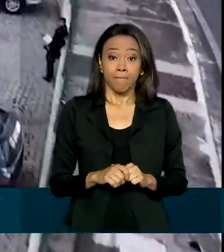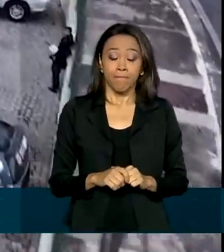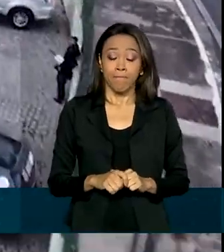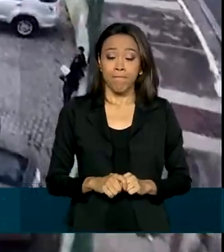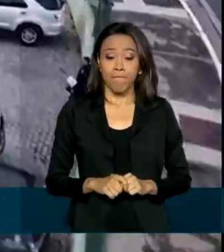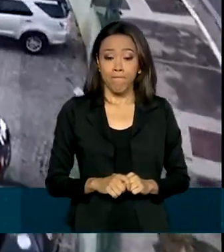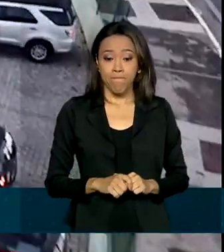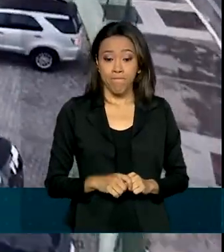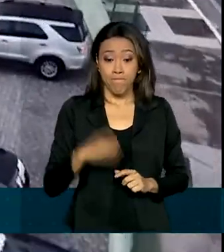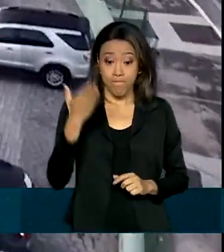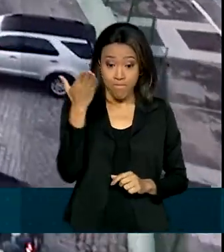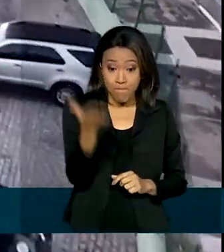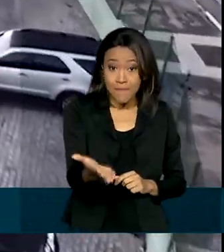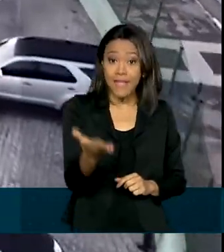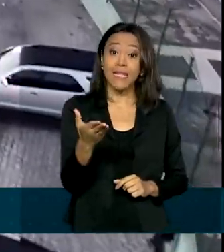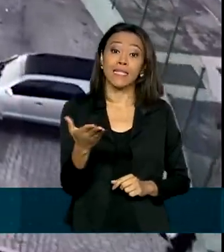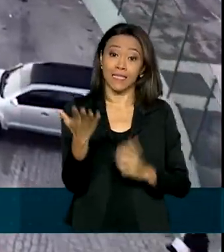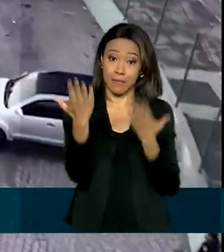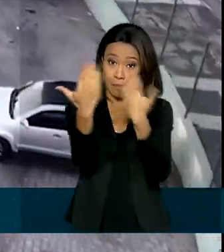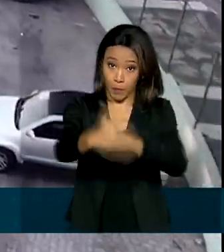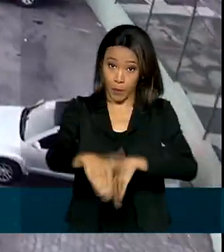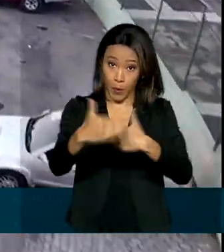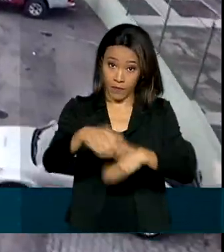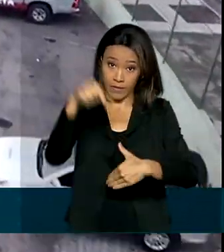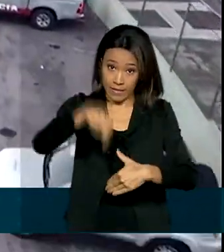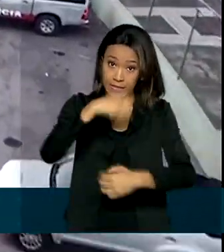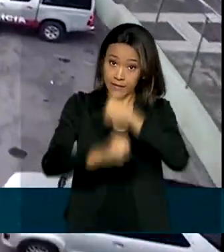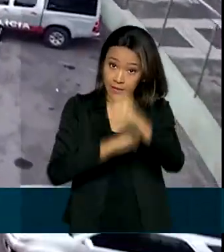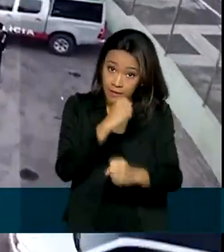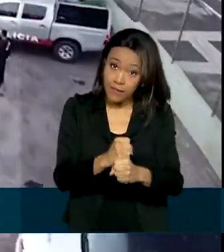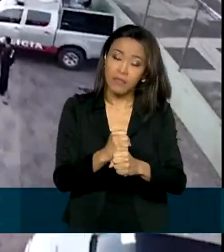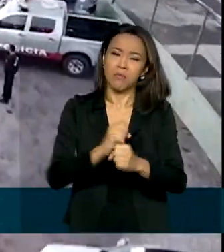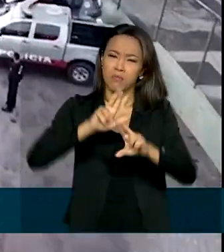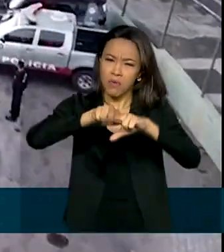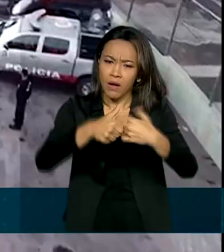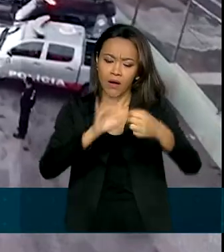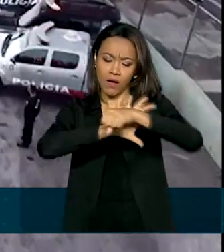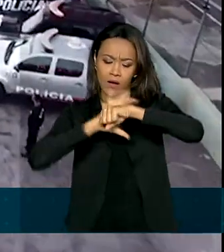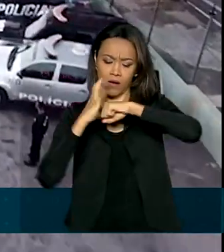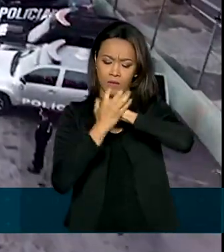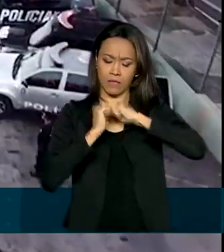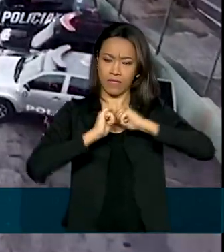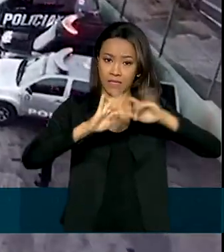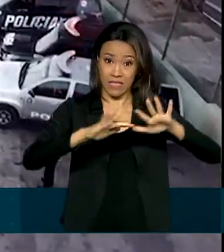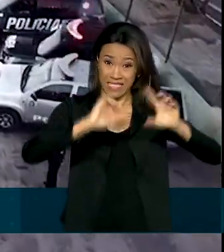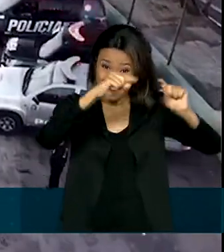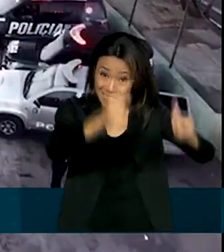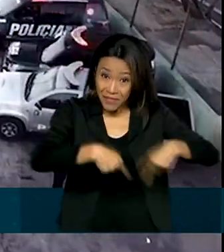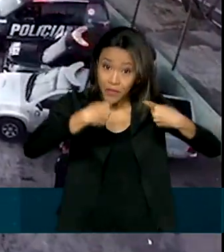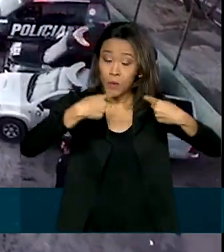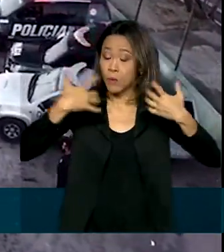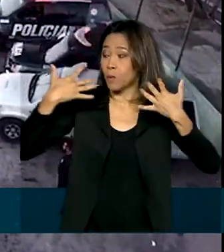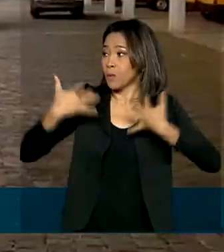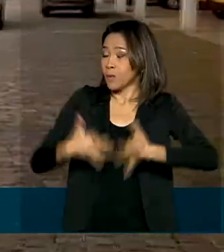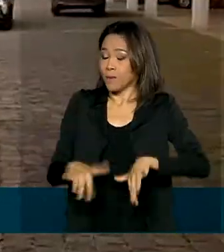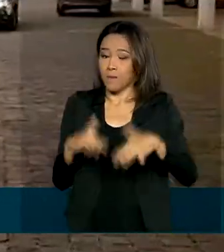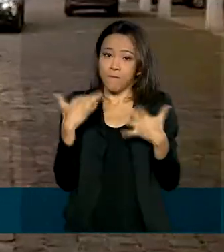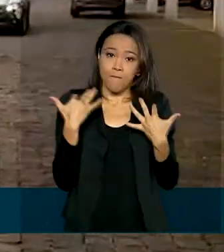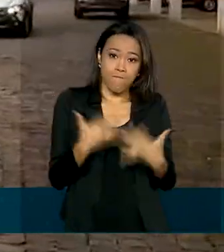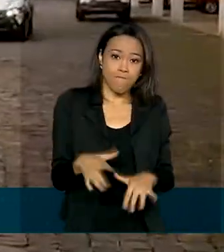o Enem. Nesta edição, com a pandemia da Covid-19, o desafio será ainda maior.